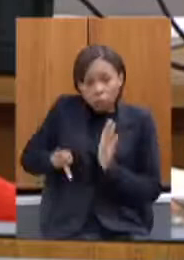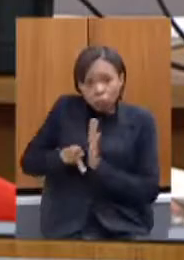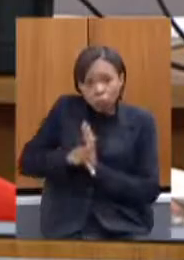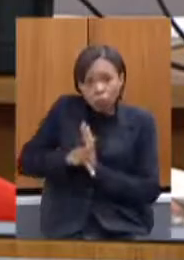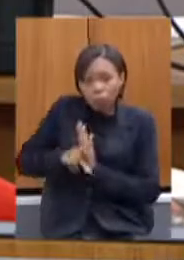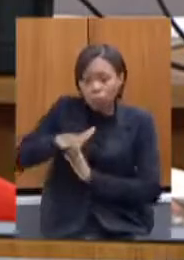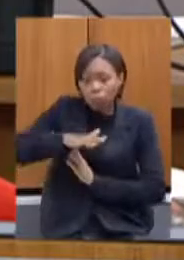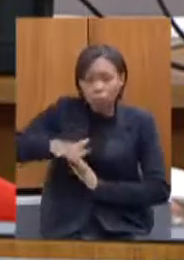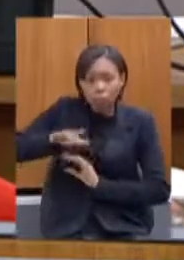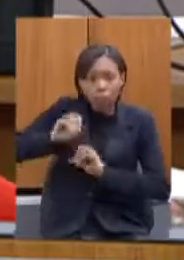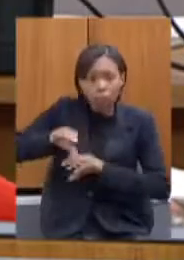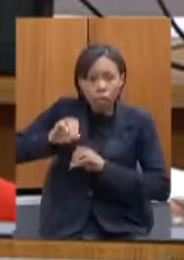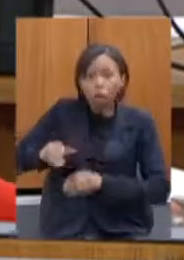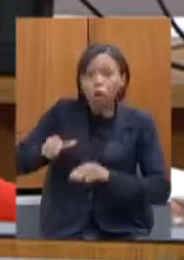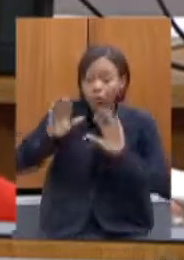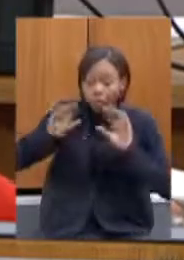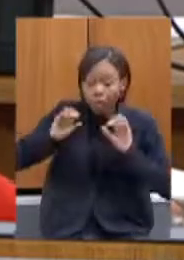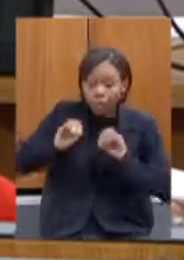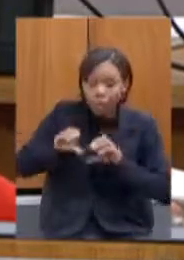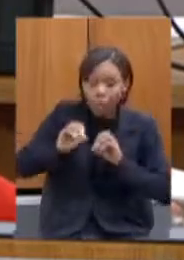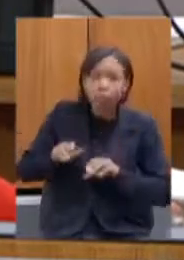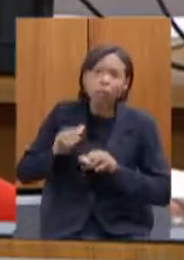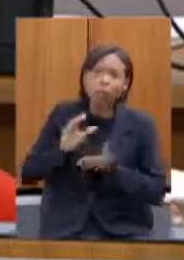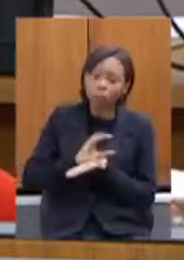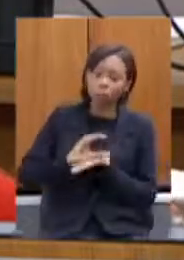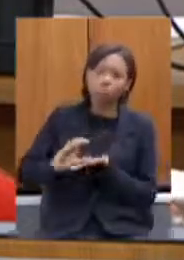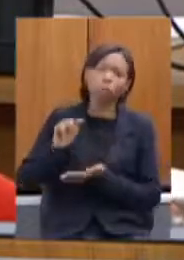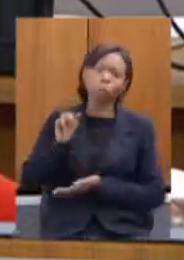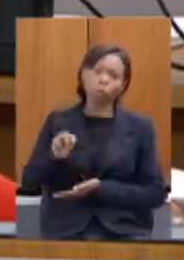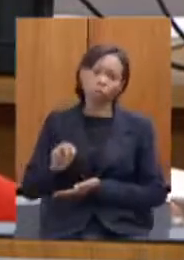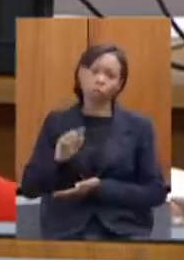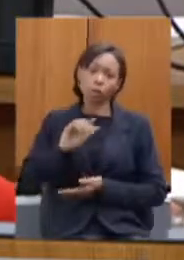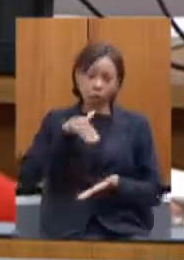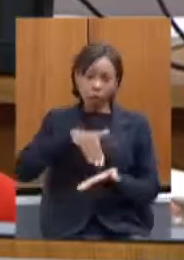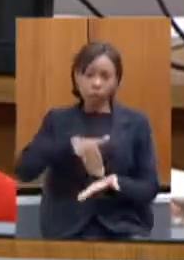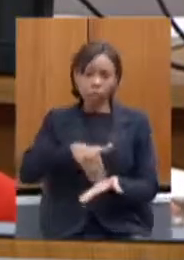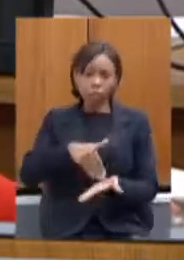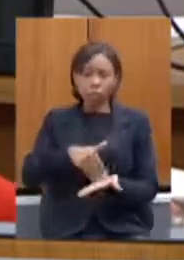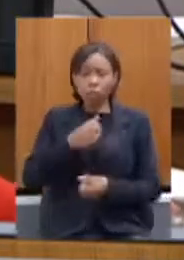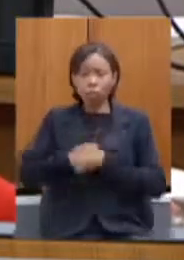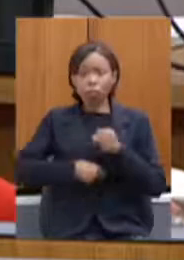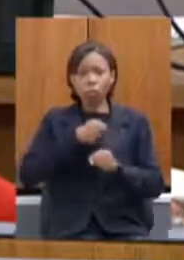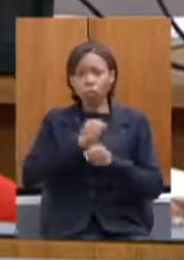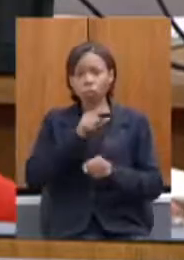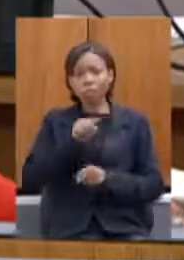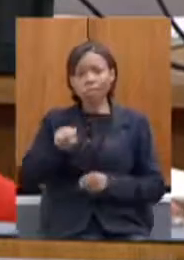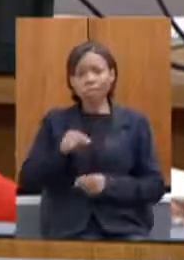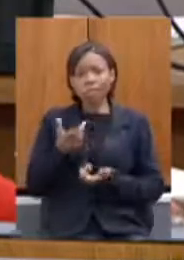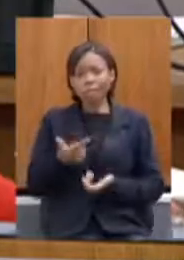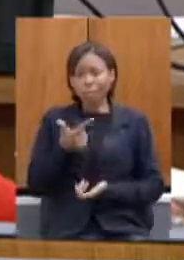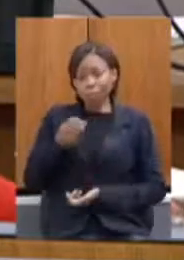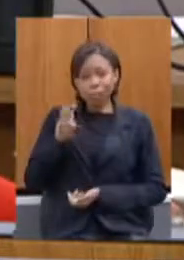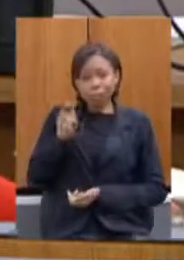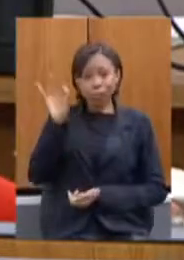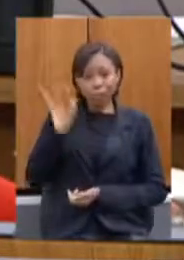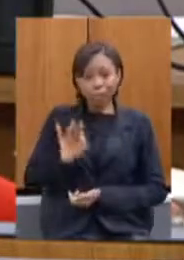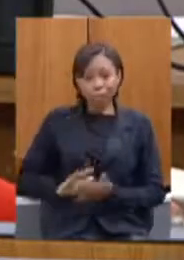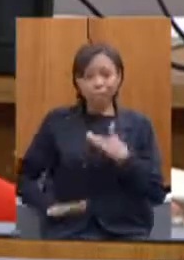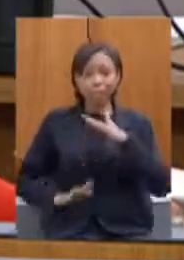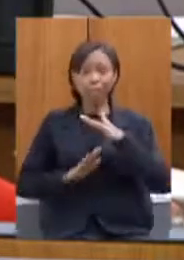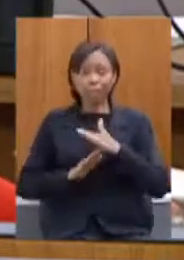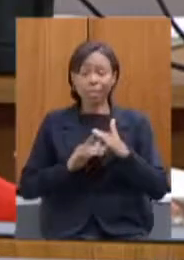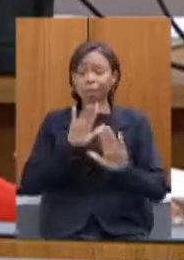quando chega no final do ano vocês fazem um processo que vocês empenham para chegar aos 25% mas não houve aplicação dos